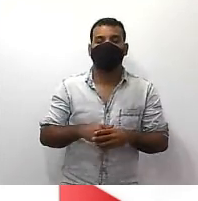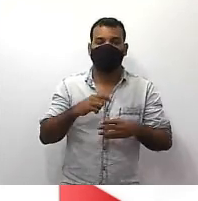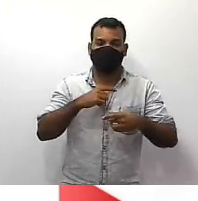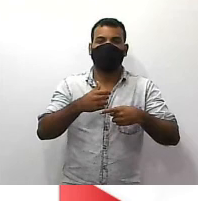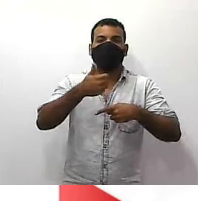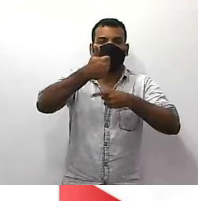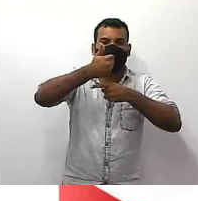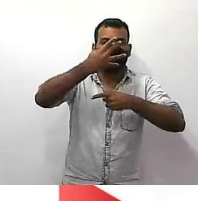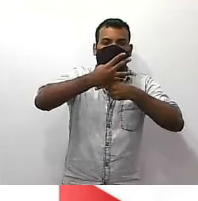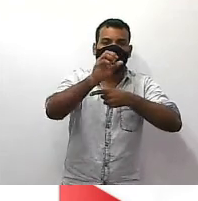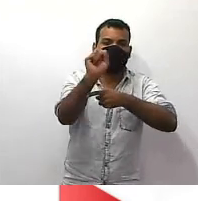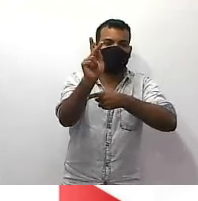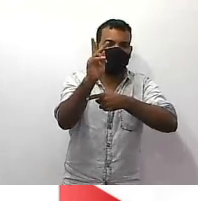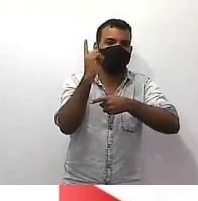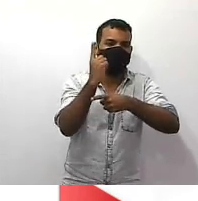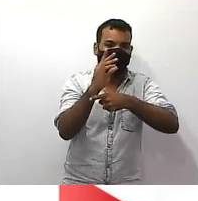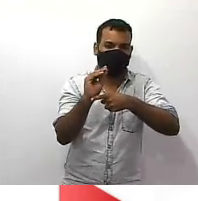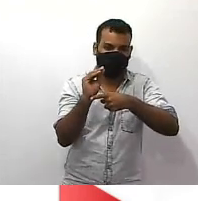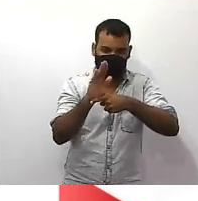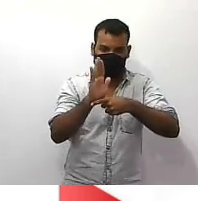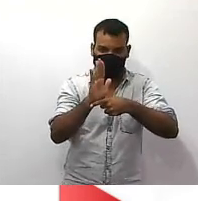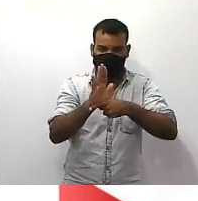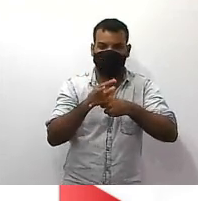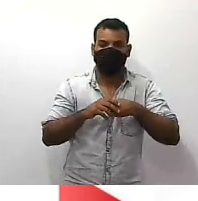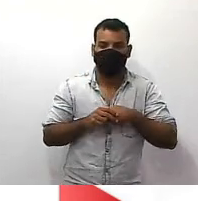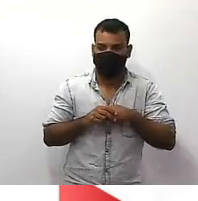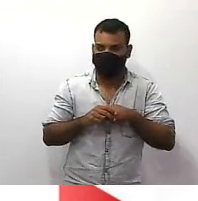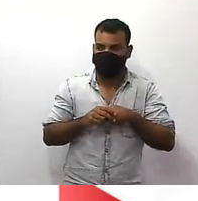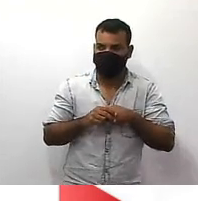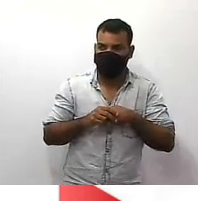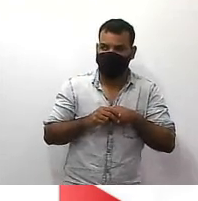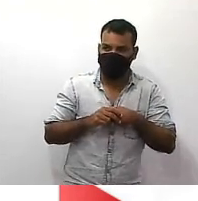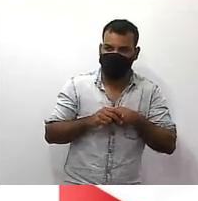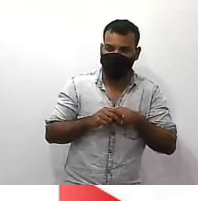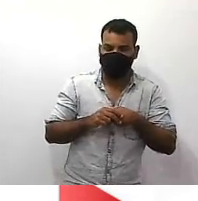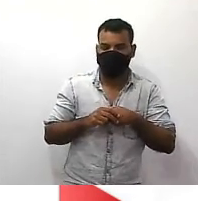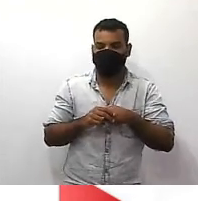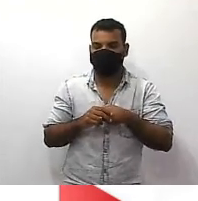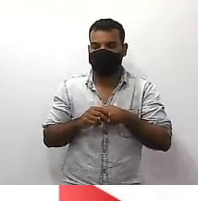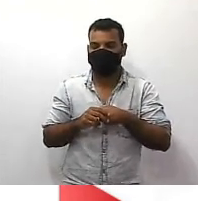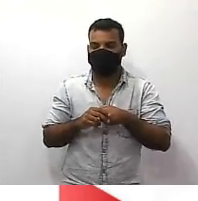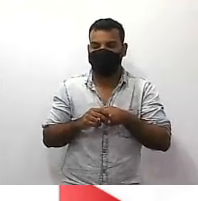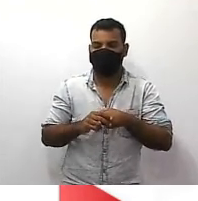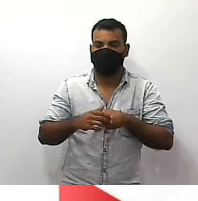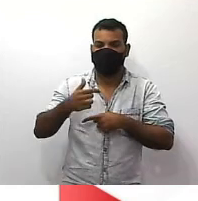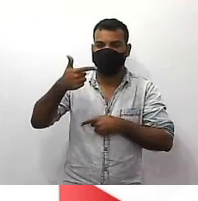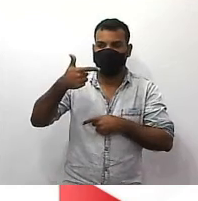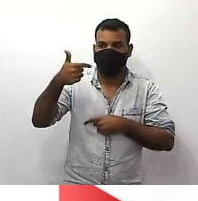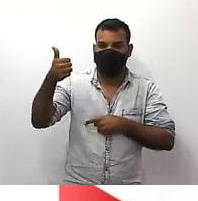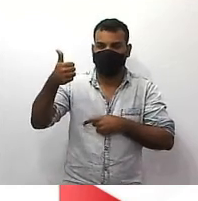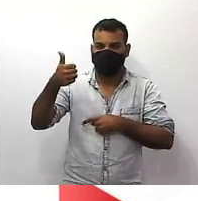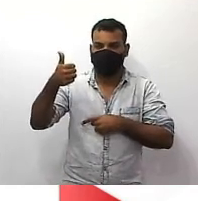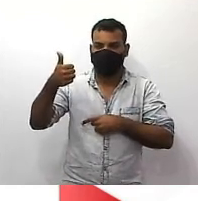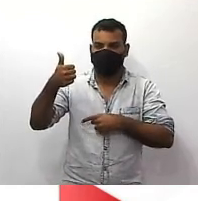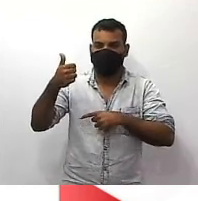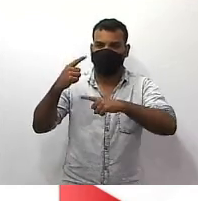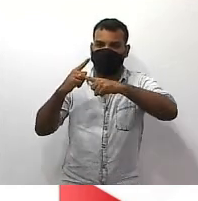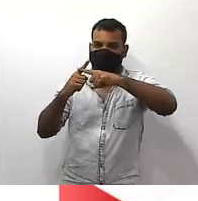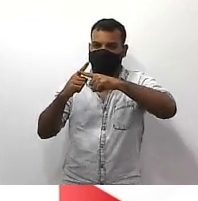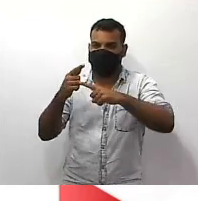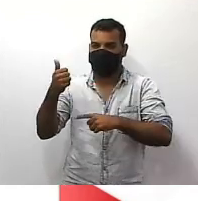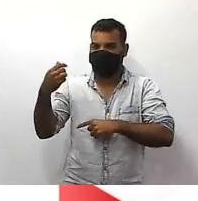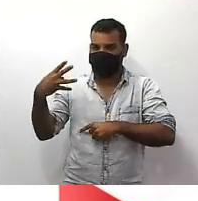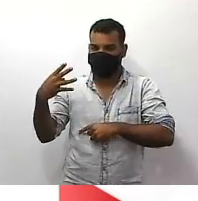que é 14 por quê? porque 21 mais 14 vai dar 35 tá bom? aí